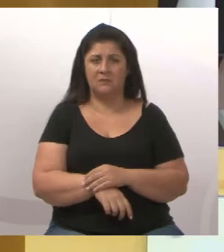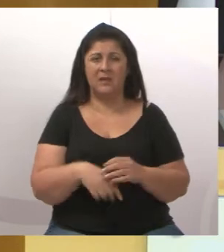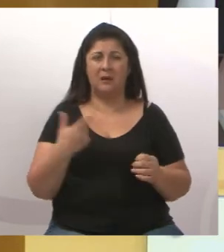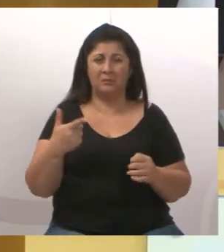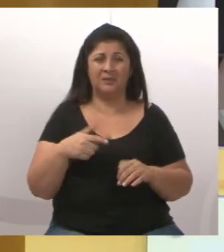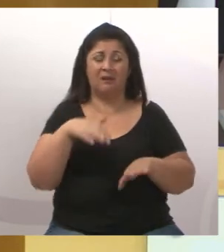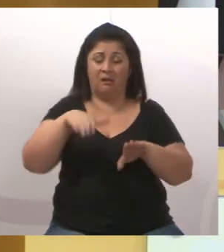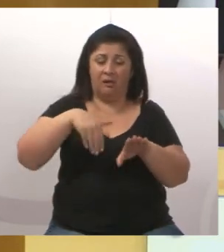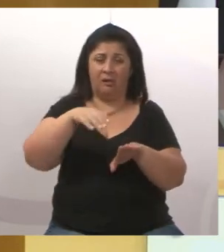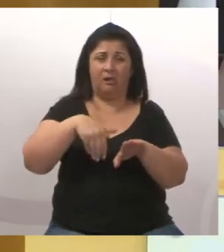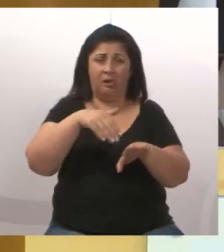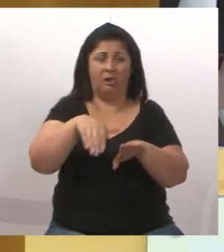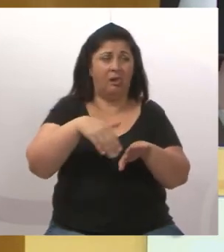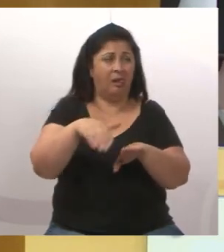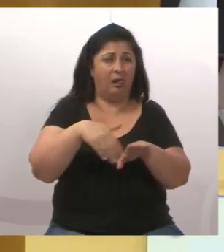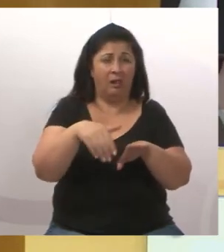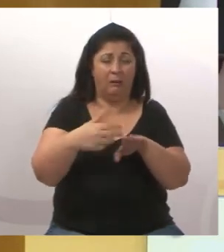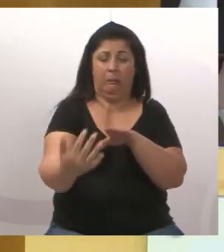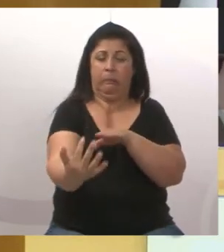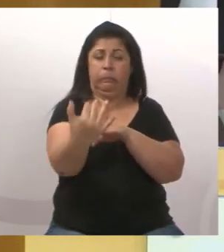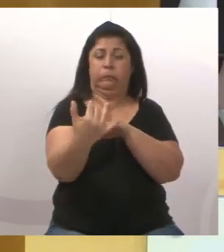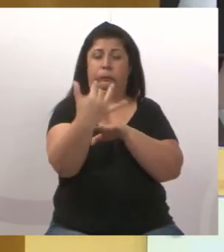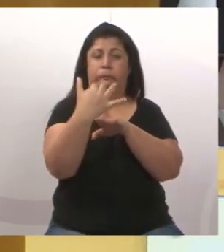está nadando contra a onda?